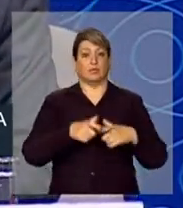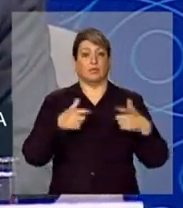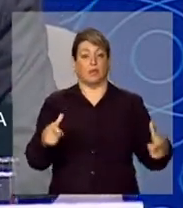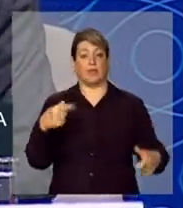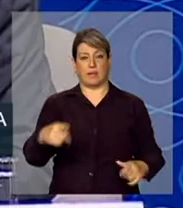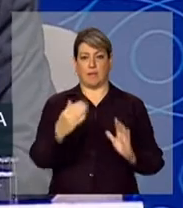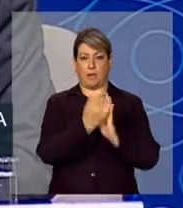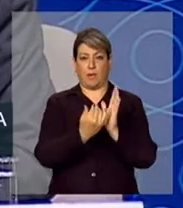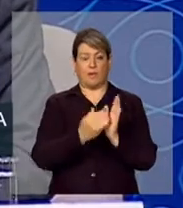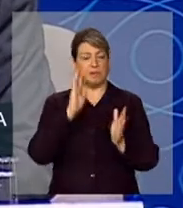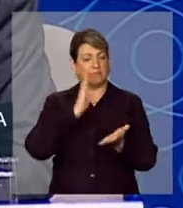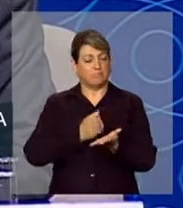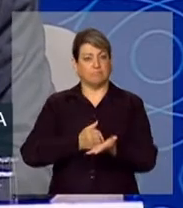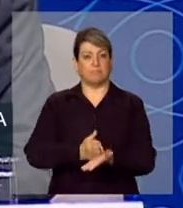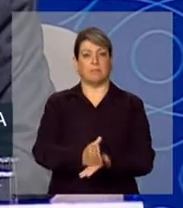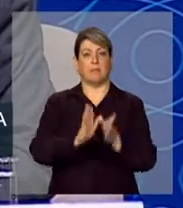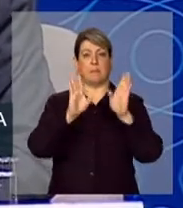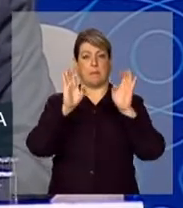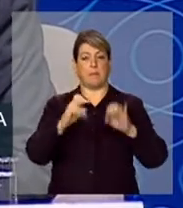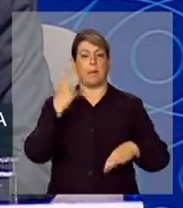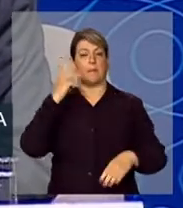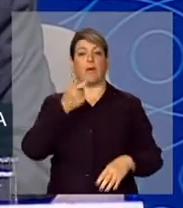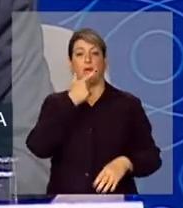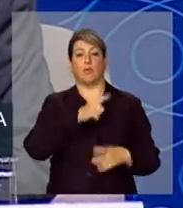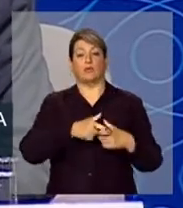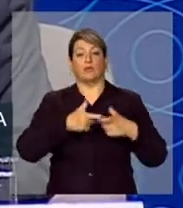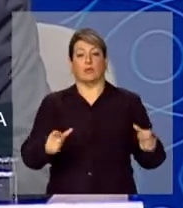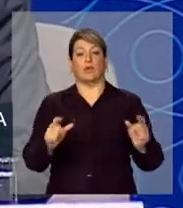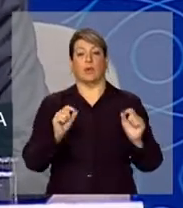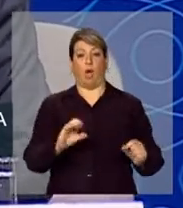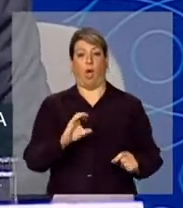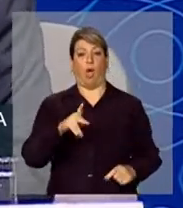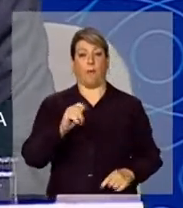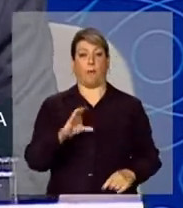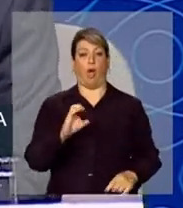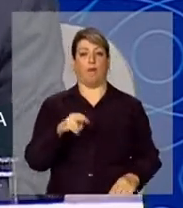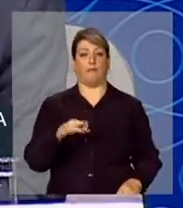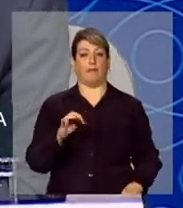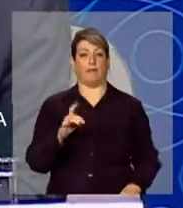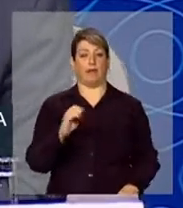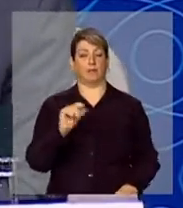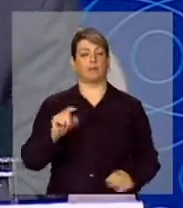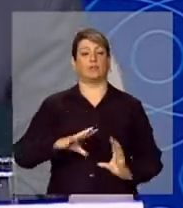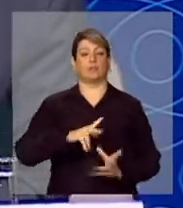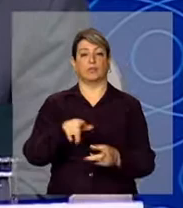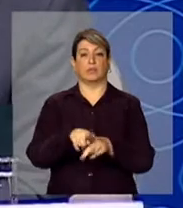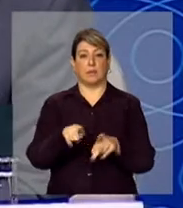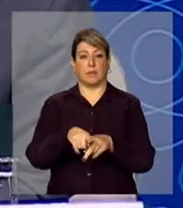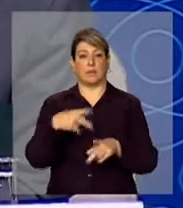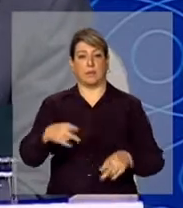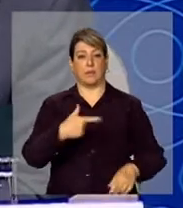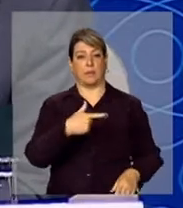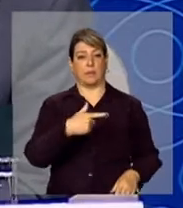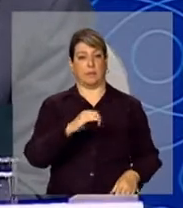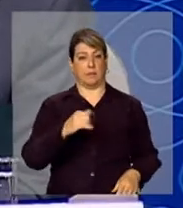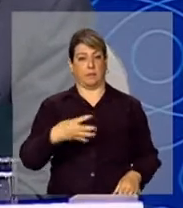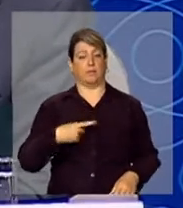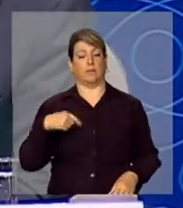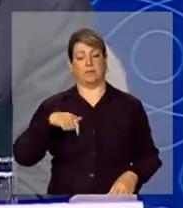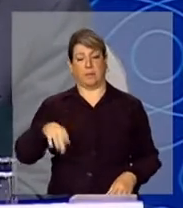determinante para o sucesso da própria Copa das Confederações e da Copa do Mundo no Brasil. Então, parabenizo ao Vicente,